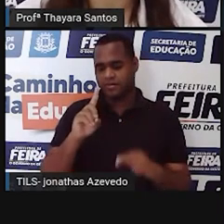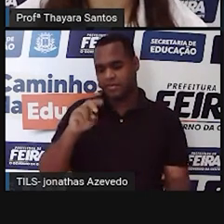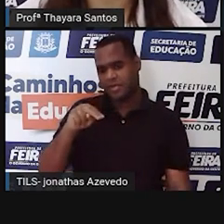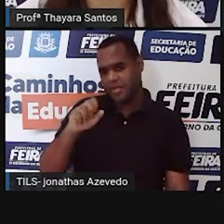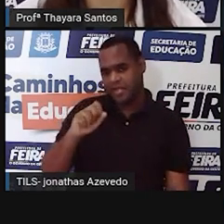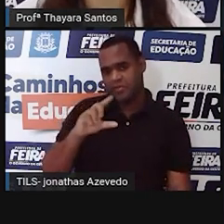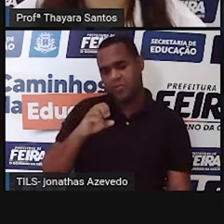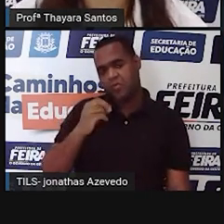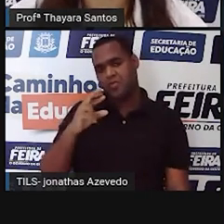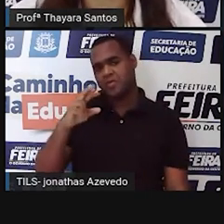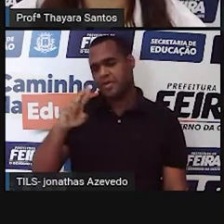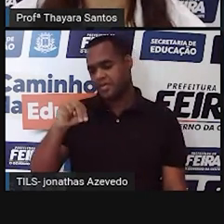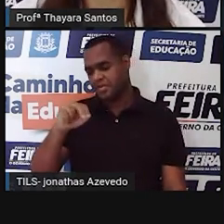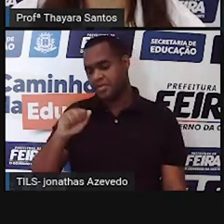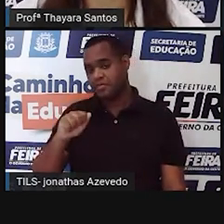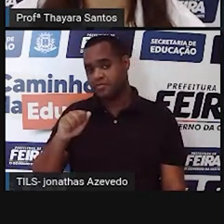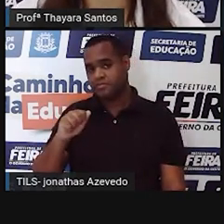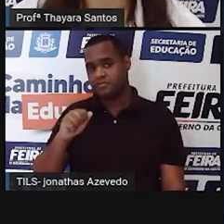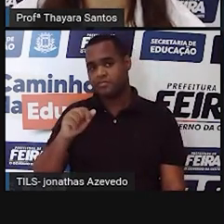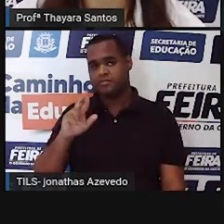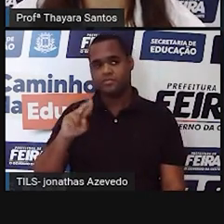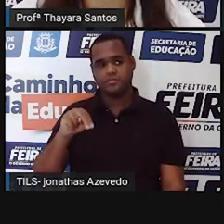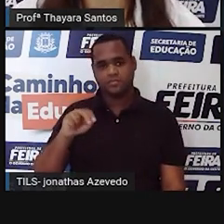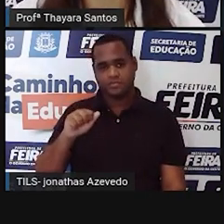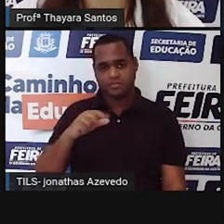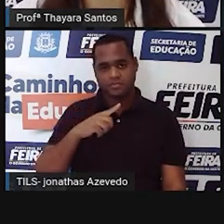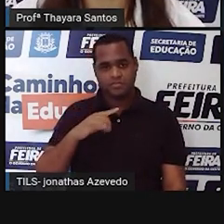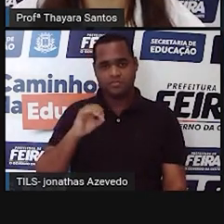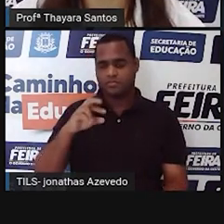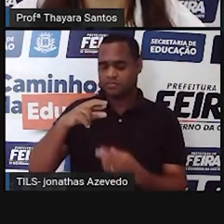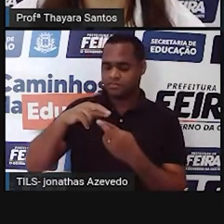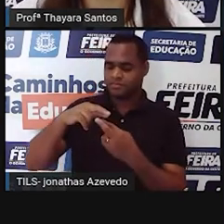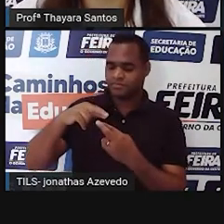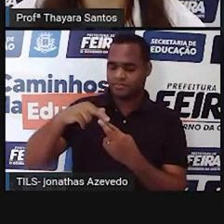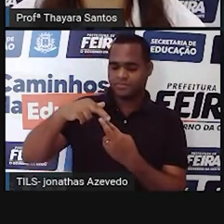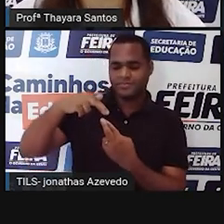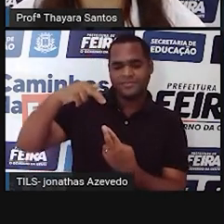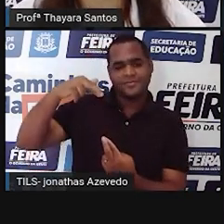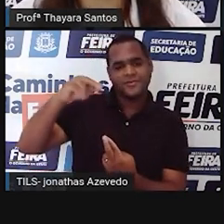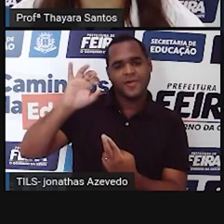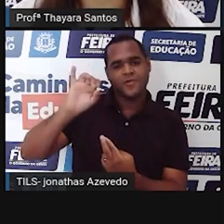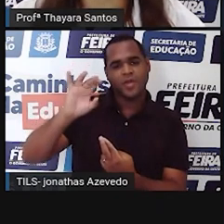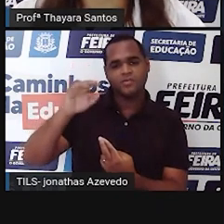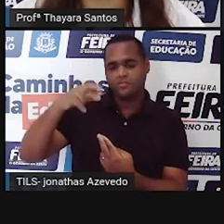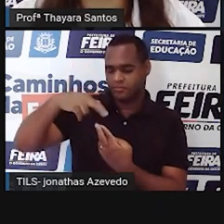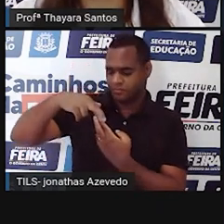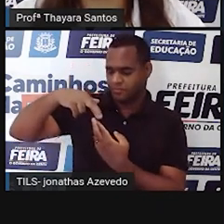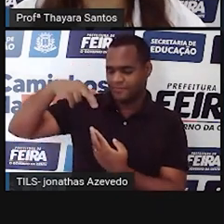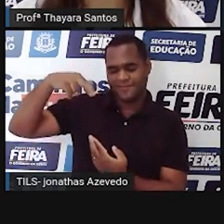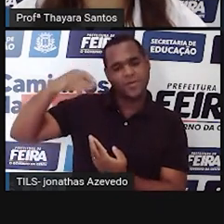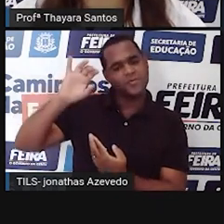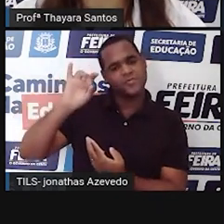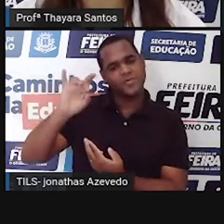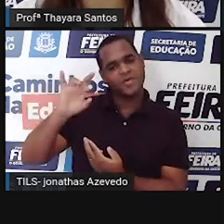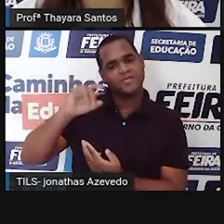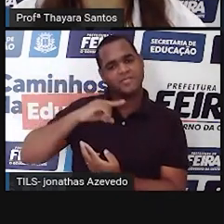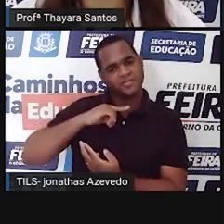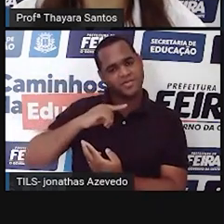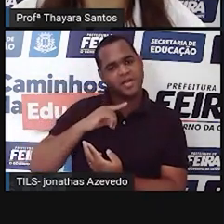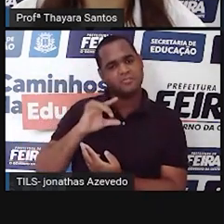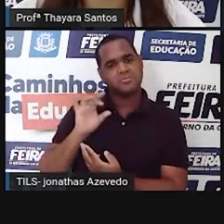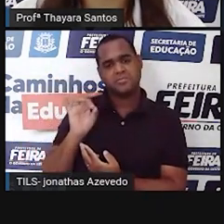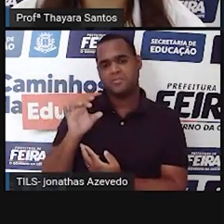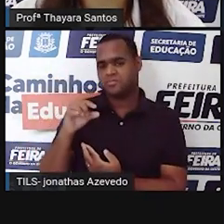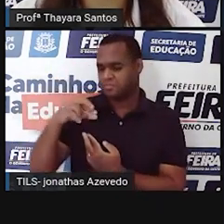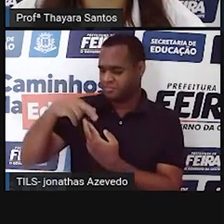RNA. O RNA, ele tem uma fita simples. É isso daqui, ó. Ele só tem um lado. É como se o RNA só tivesse um